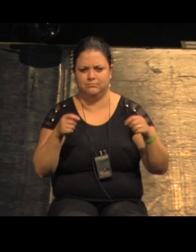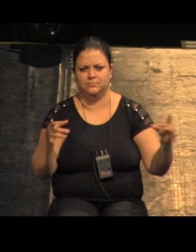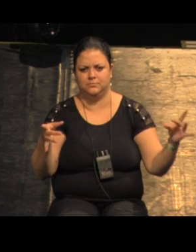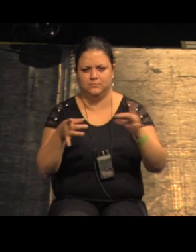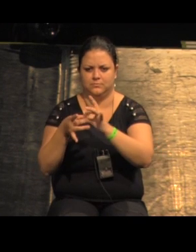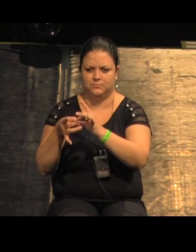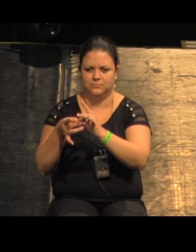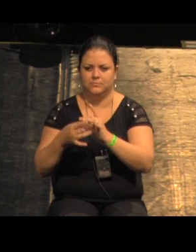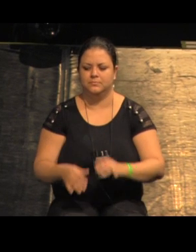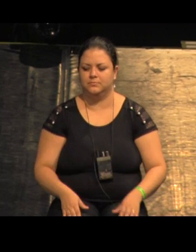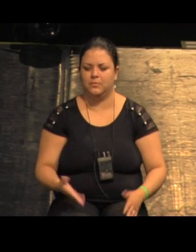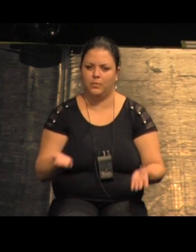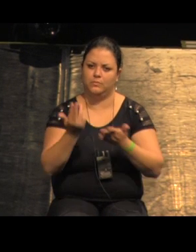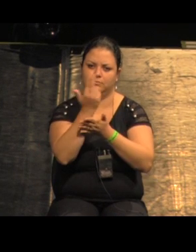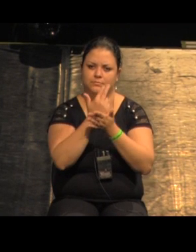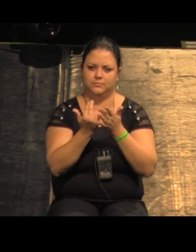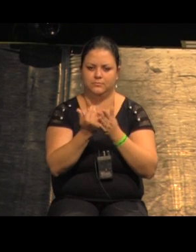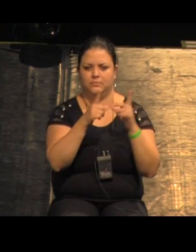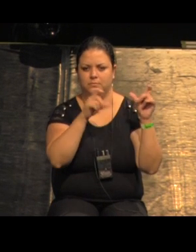aí são umas imagenzinhas